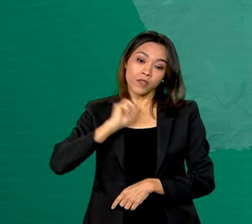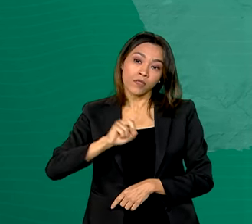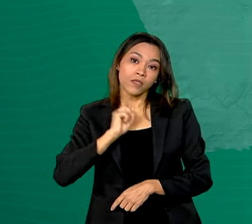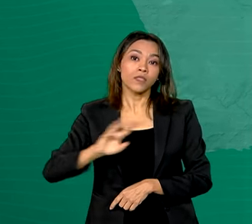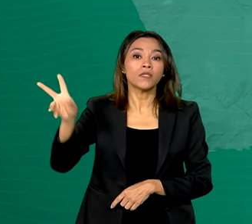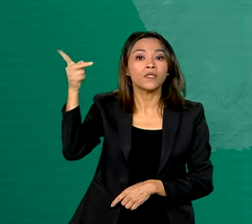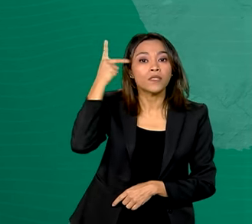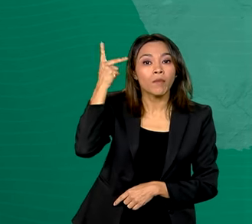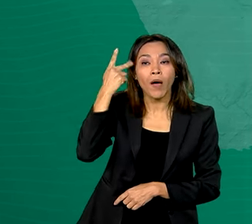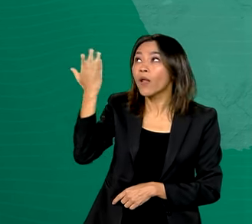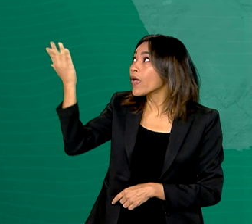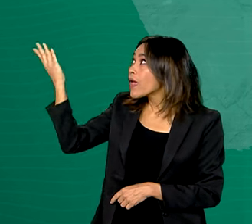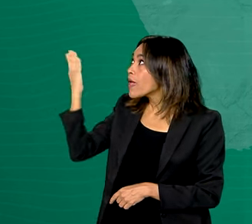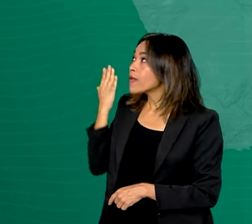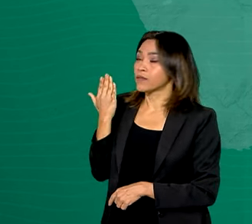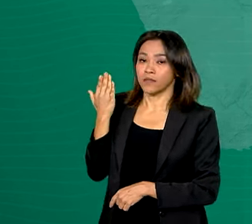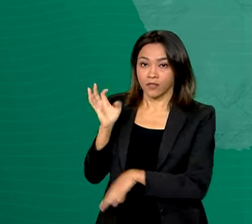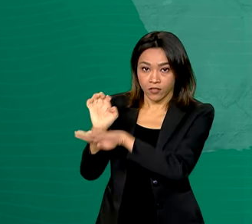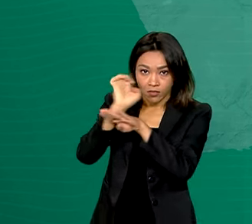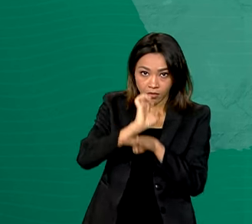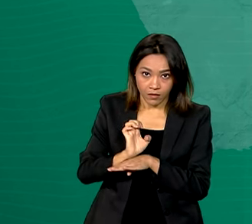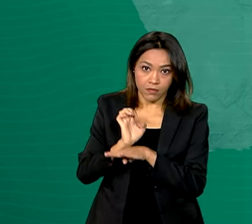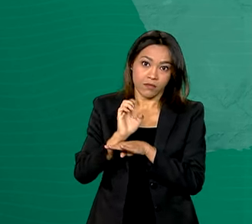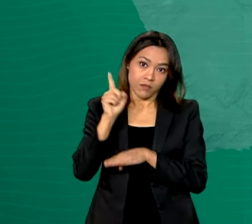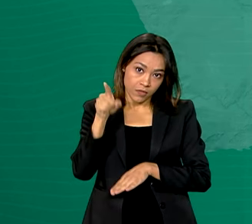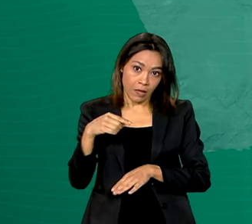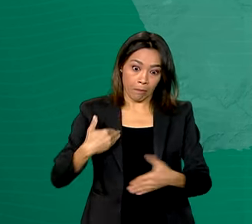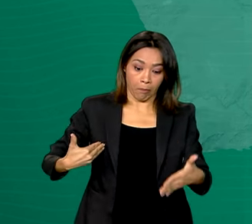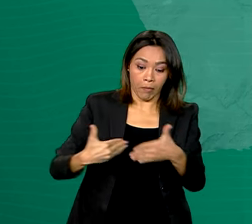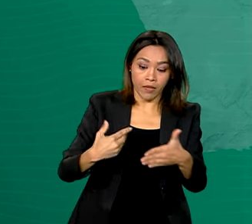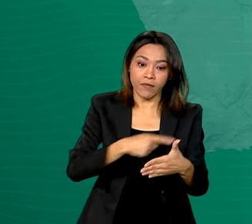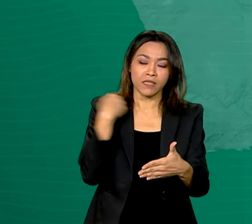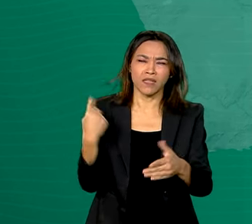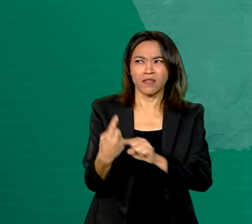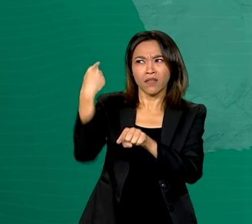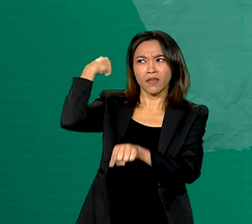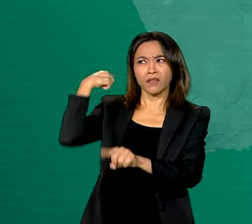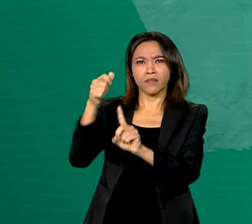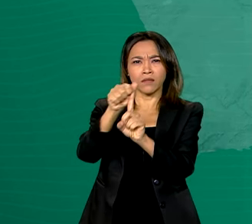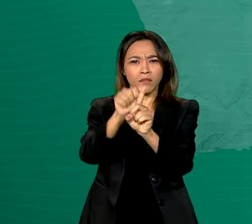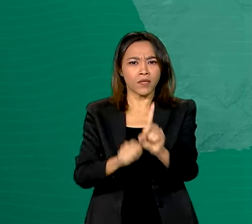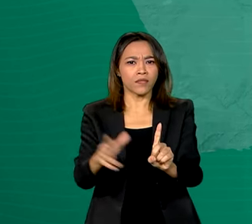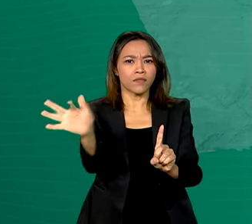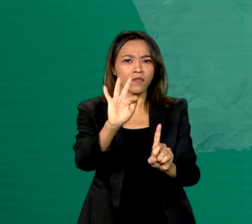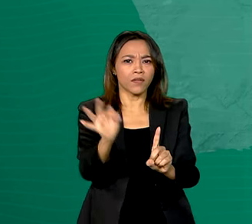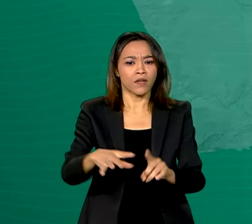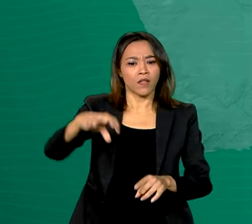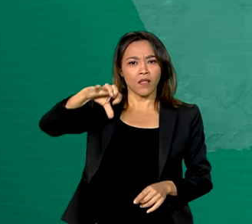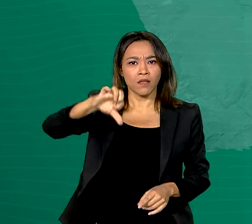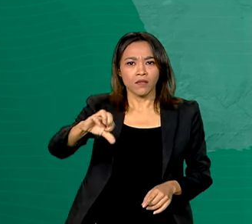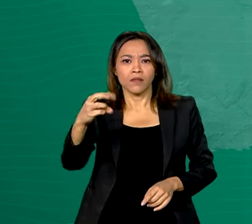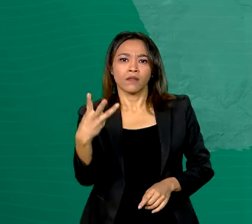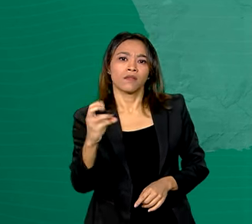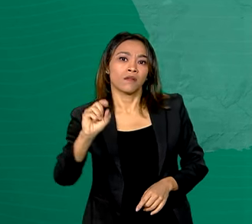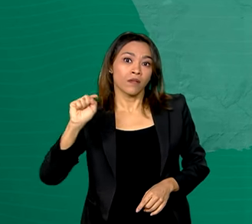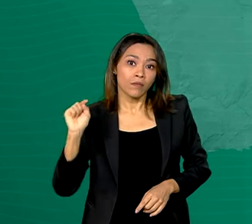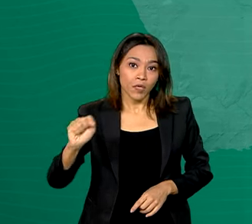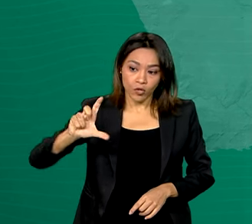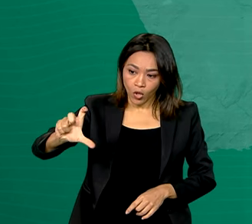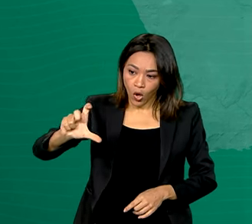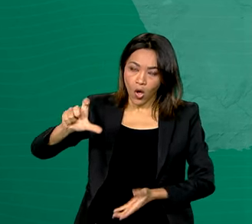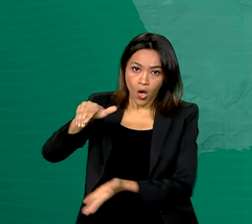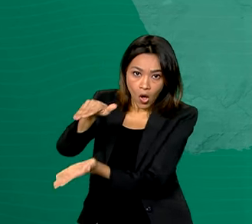Paulo. Desde que a campanha de vacinação contra a dengue começou em fevereiro, 930 mil doses foram